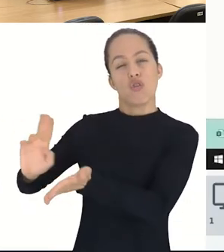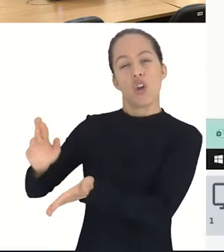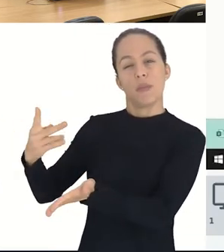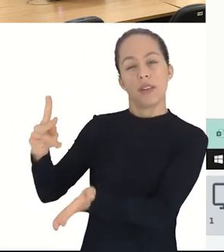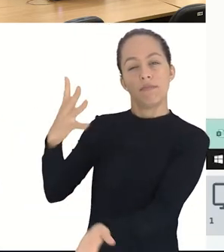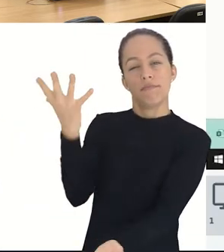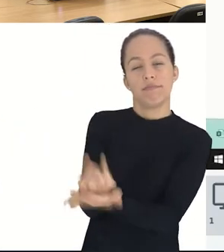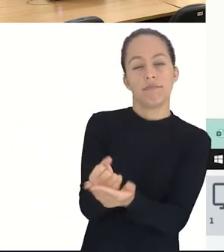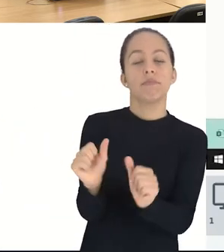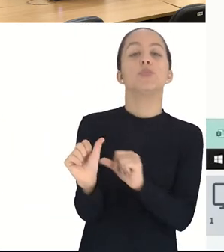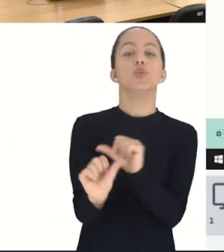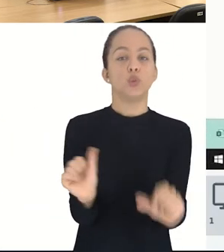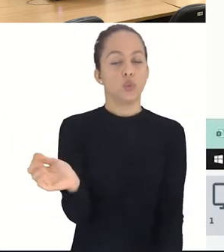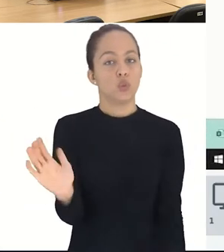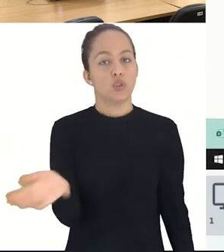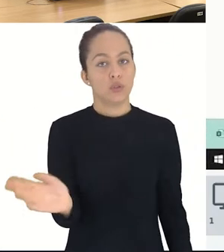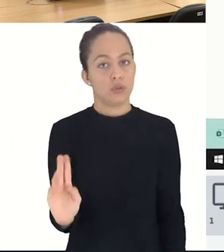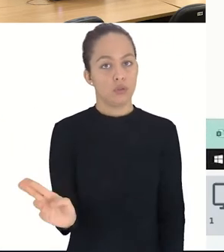alterado.